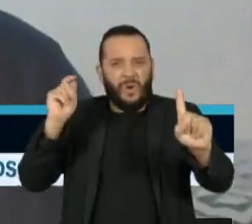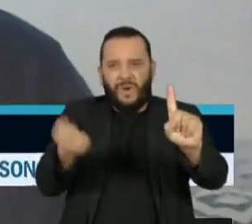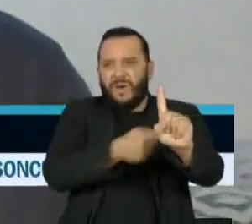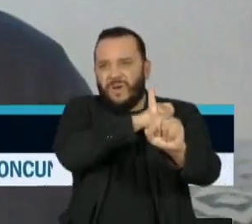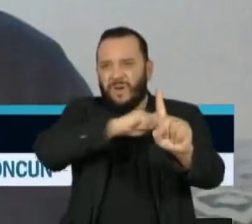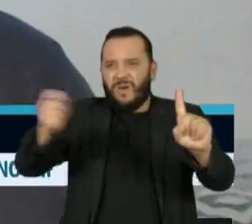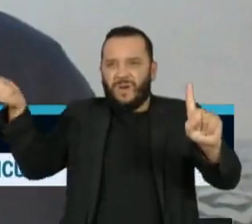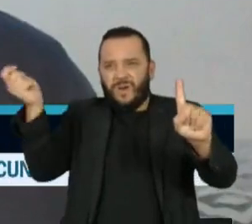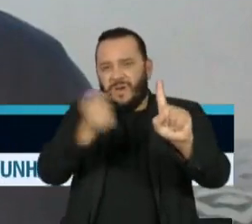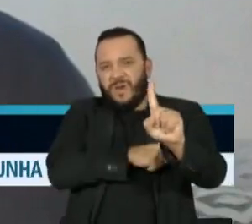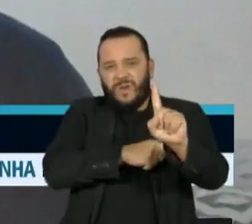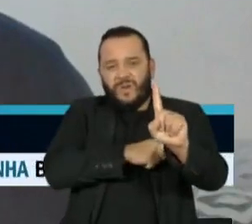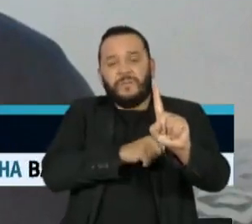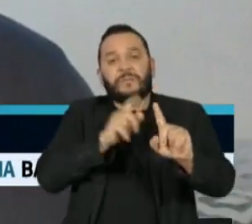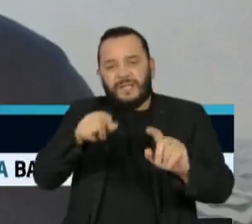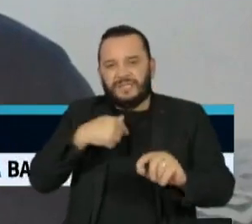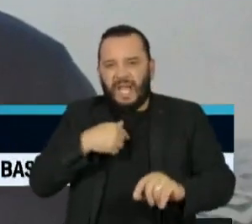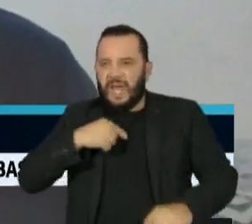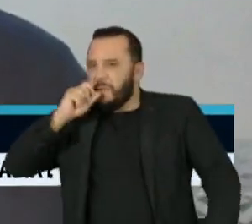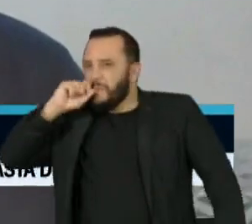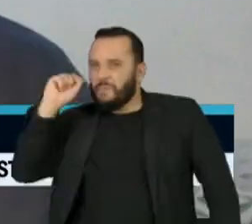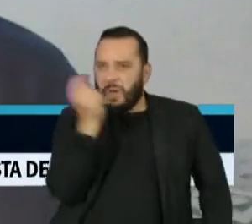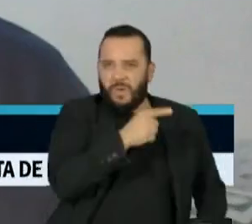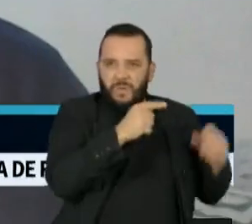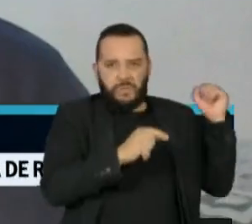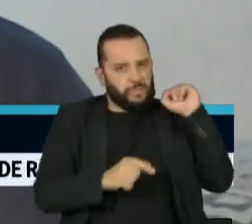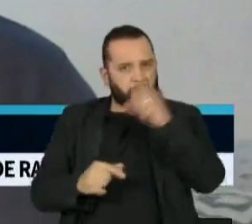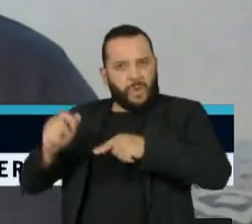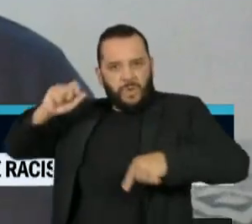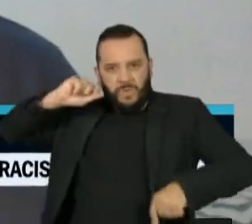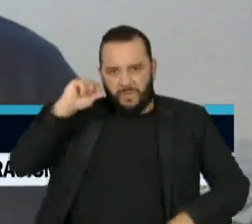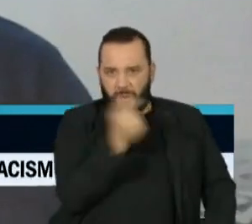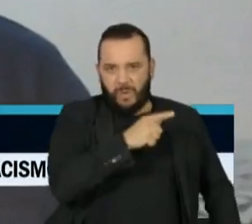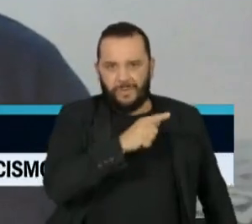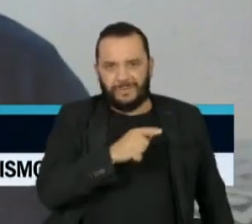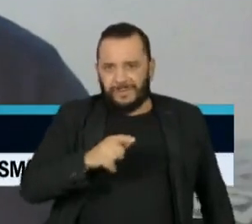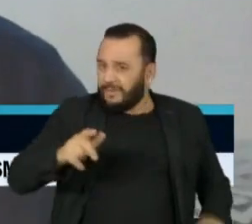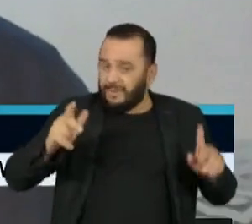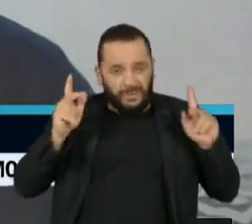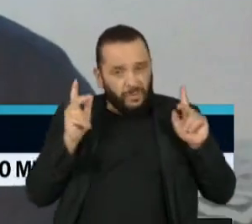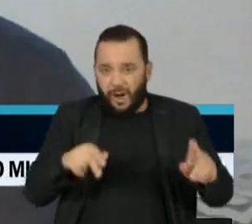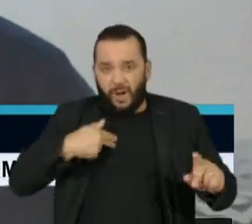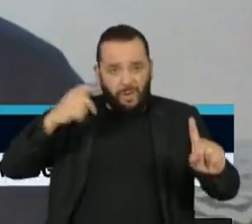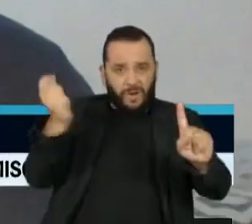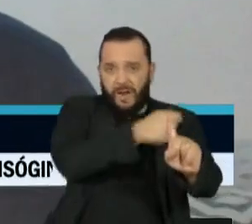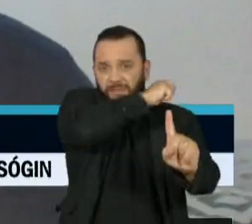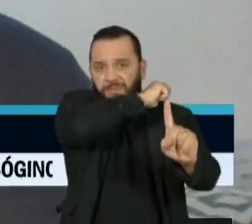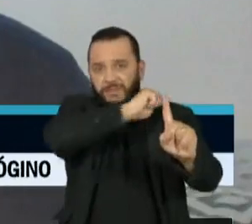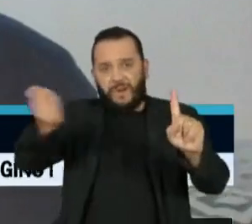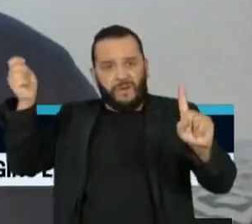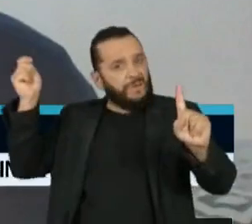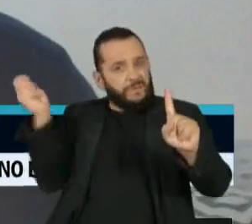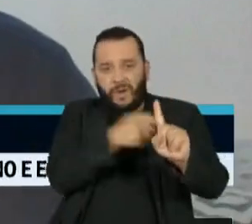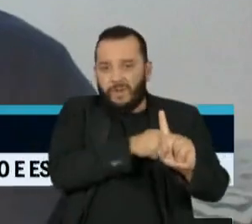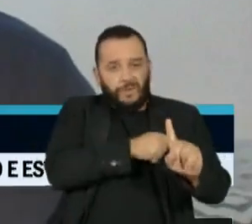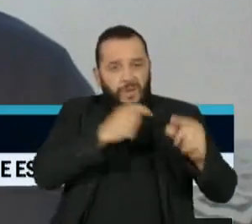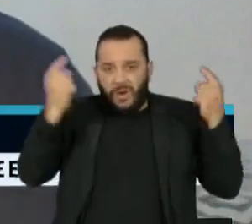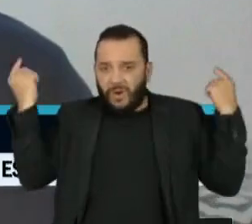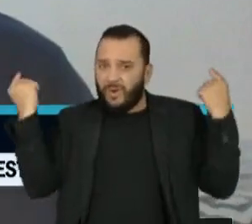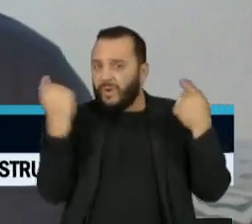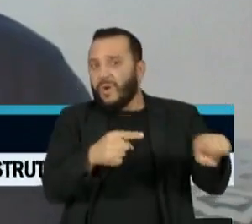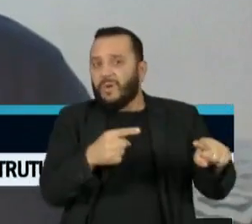digital que provoca esse tipo de, digamos, de castigo contra,